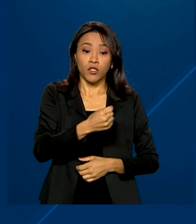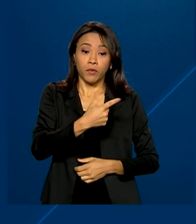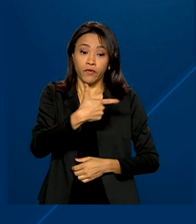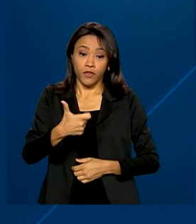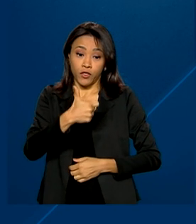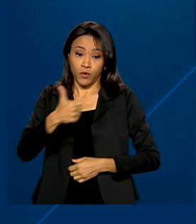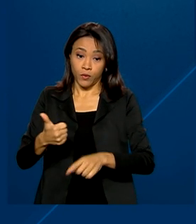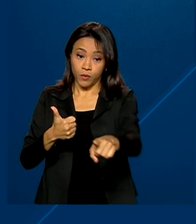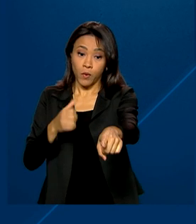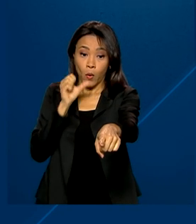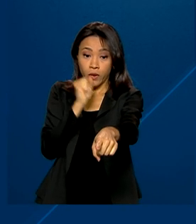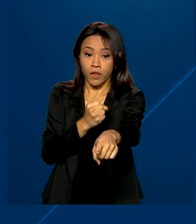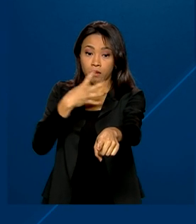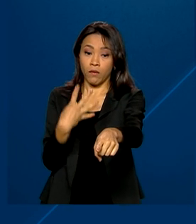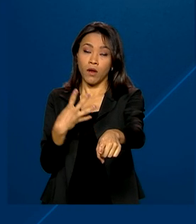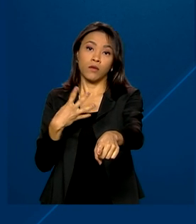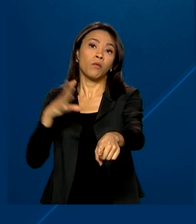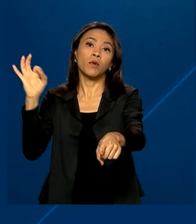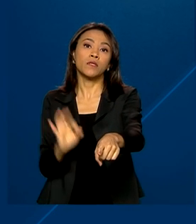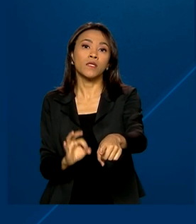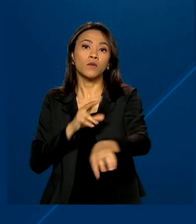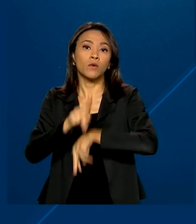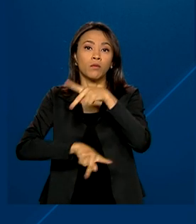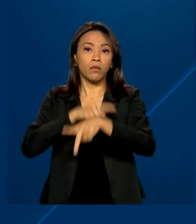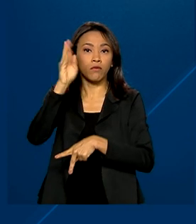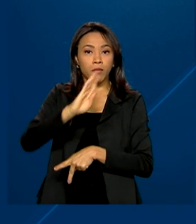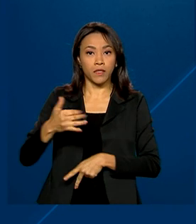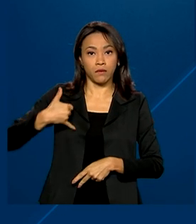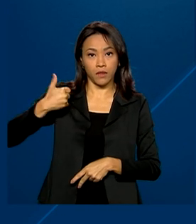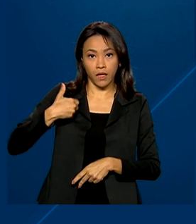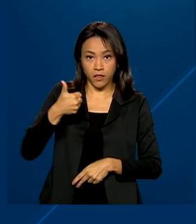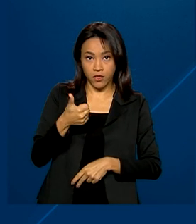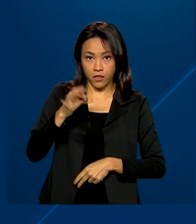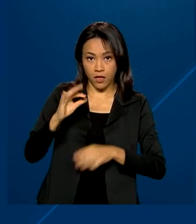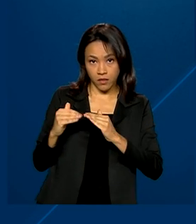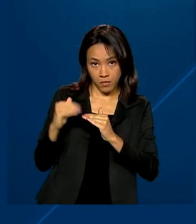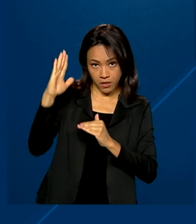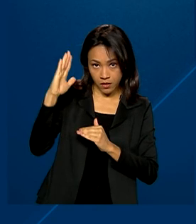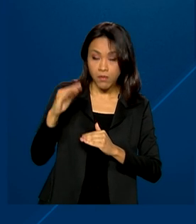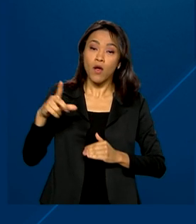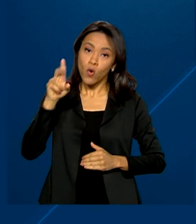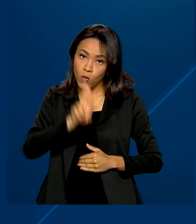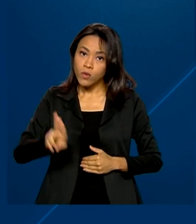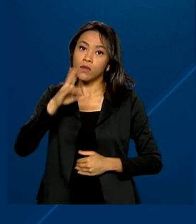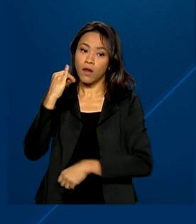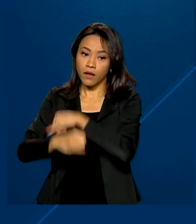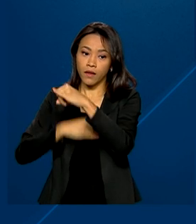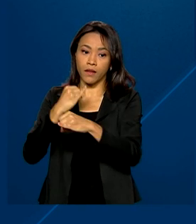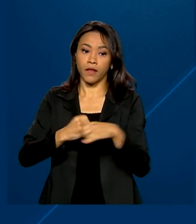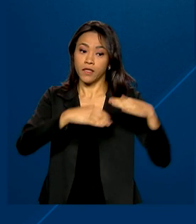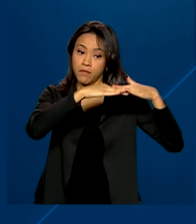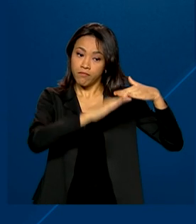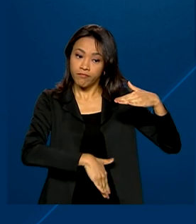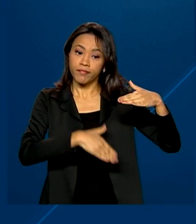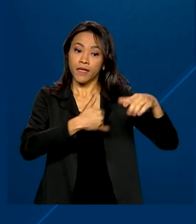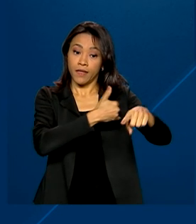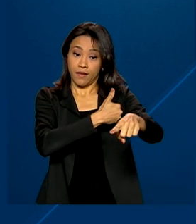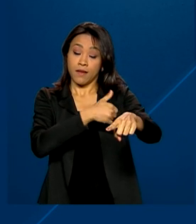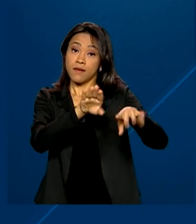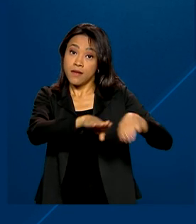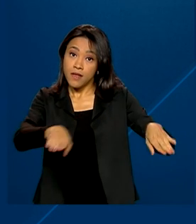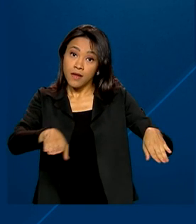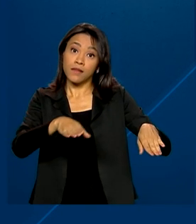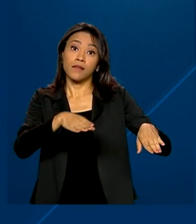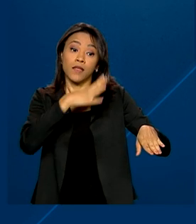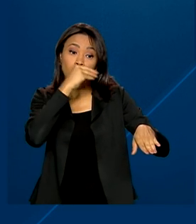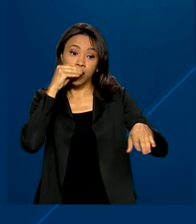84% dos brasileiros com 10 anos ou mais utilizaram a internet. Das crianças e adolescentes de 10 a